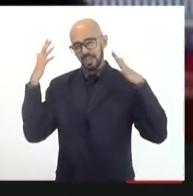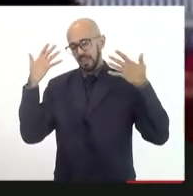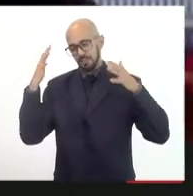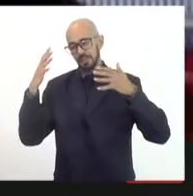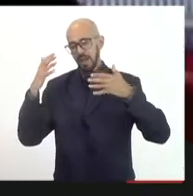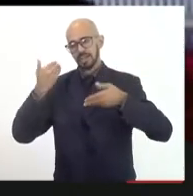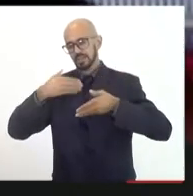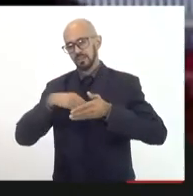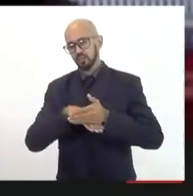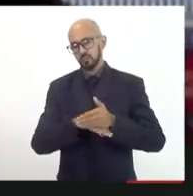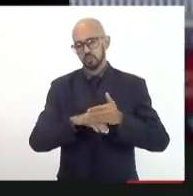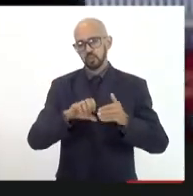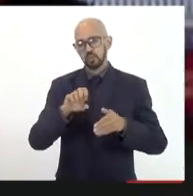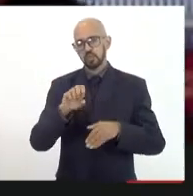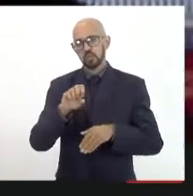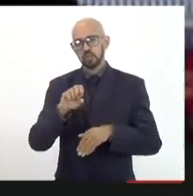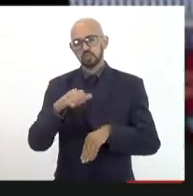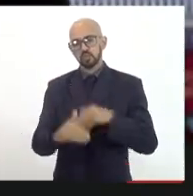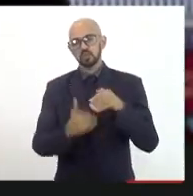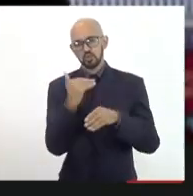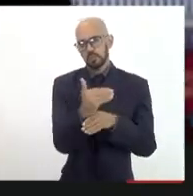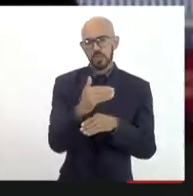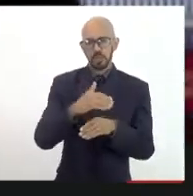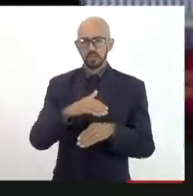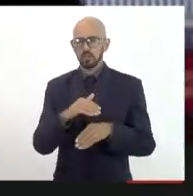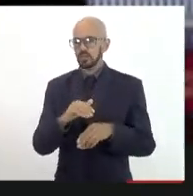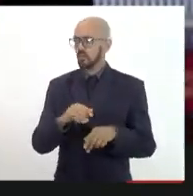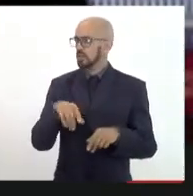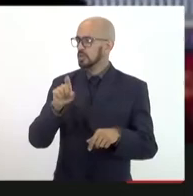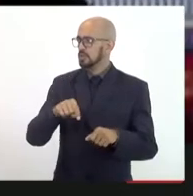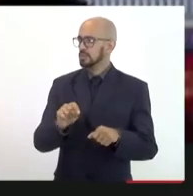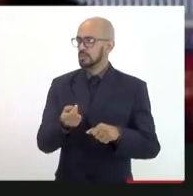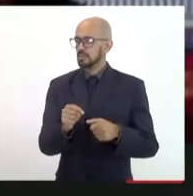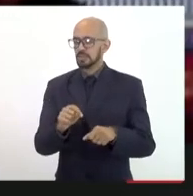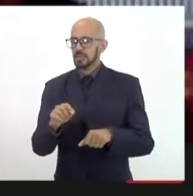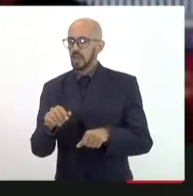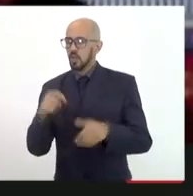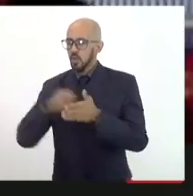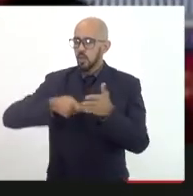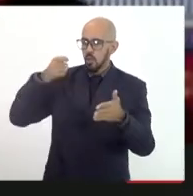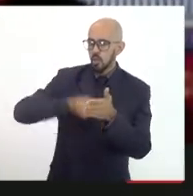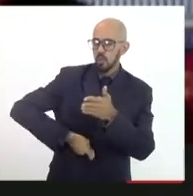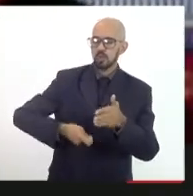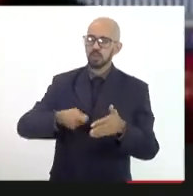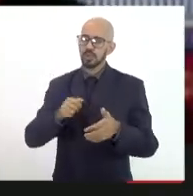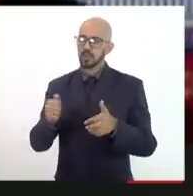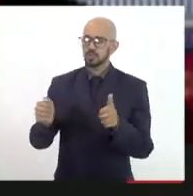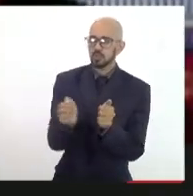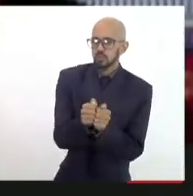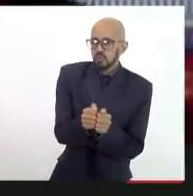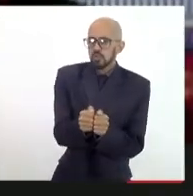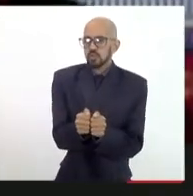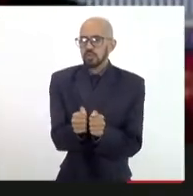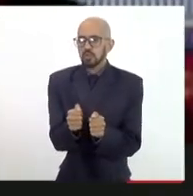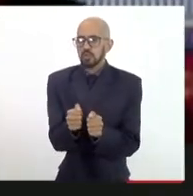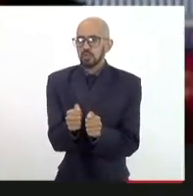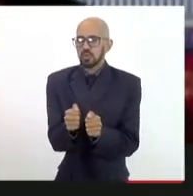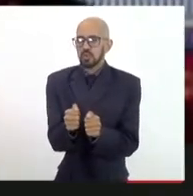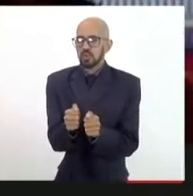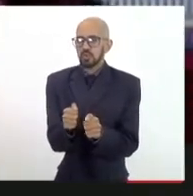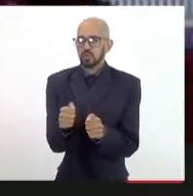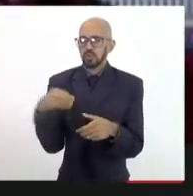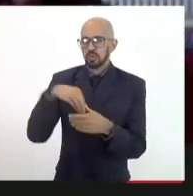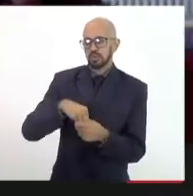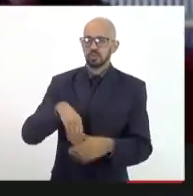arco de alianças e de luta convergente em torno do nosso Estado e da nossa